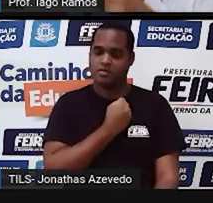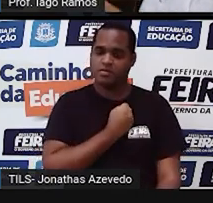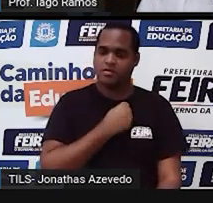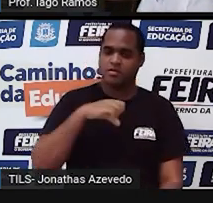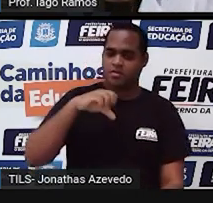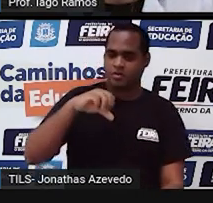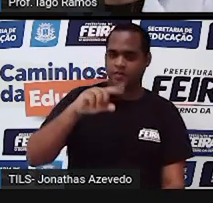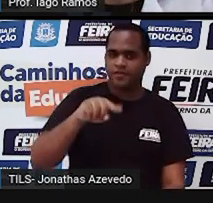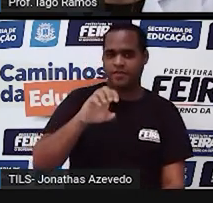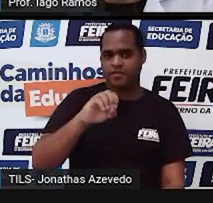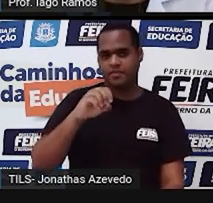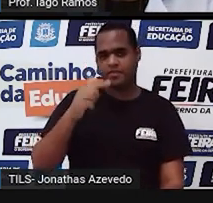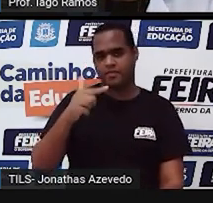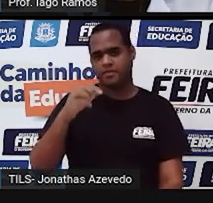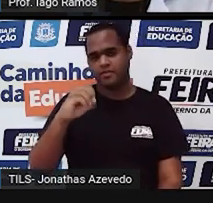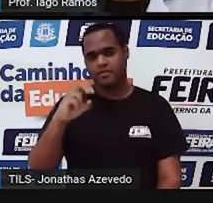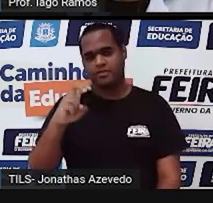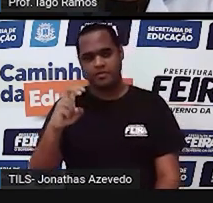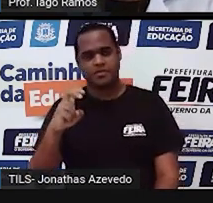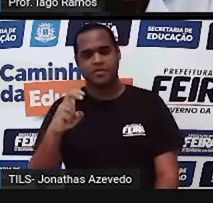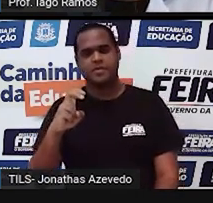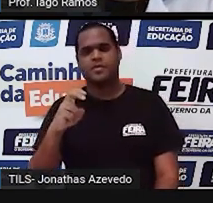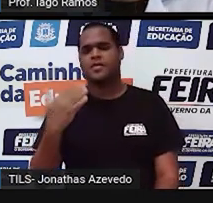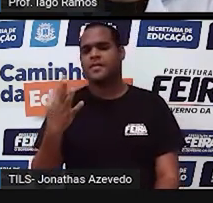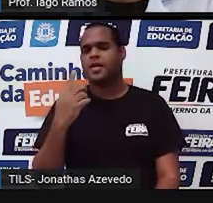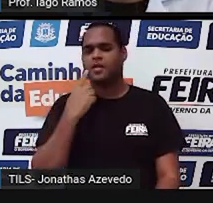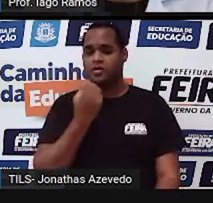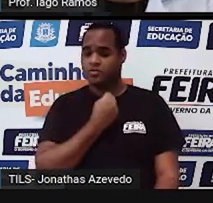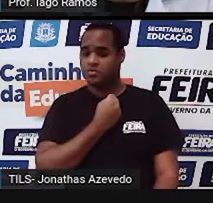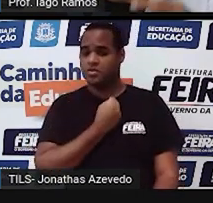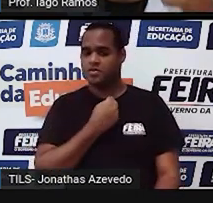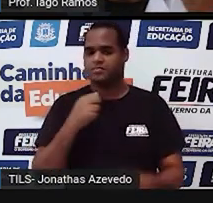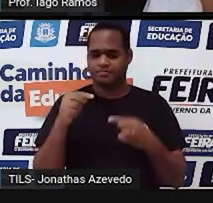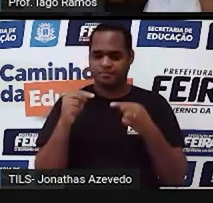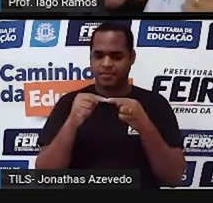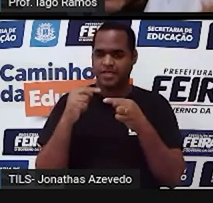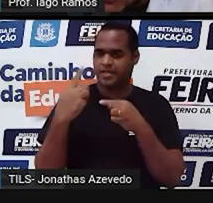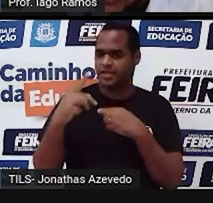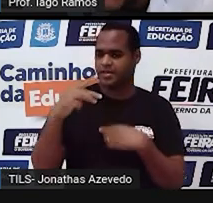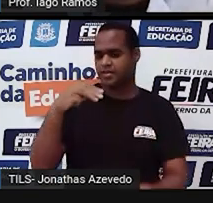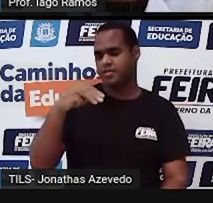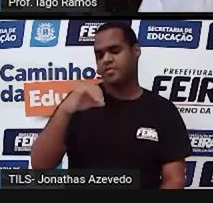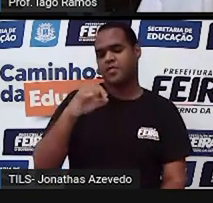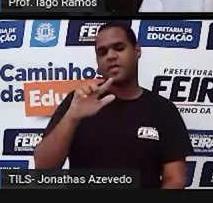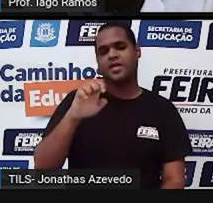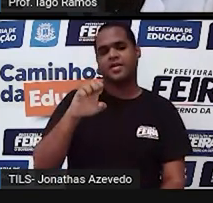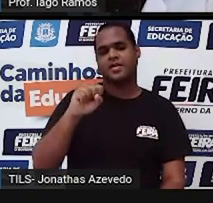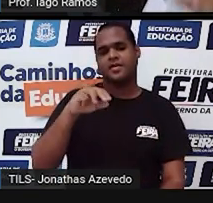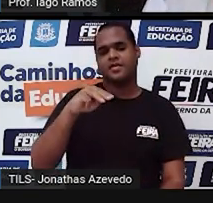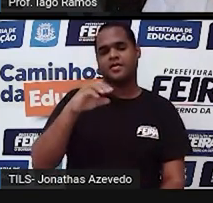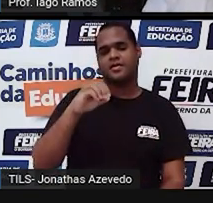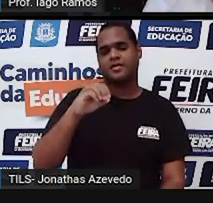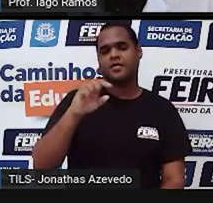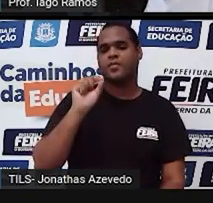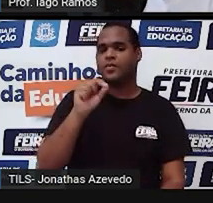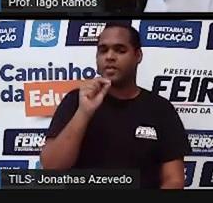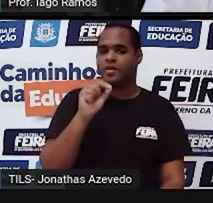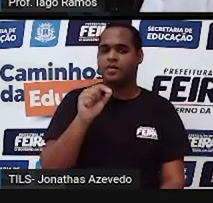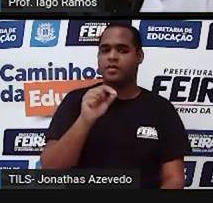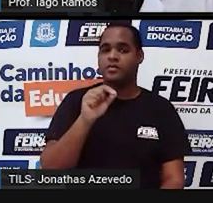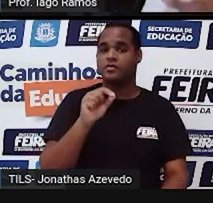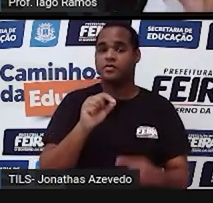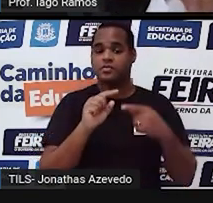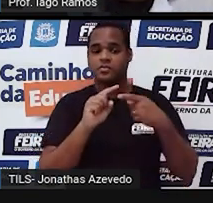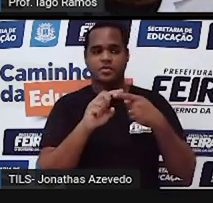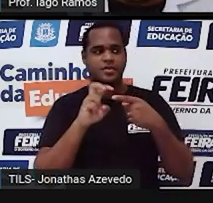205 milésimos o algarismo que ocupa a posição dos milésimos é o 5 na